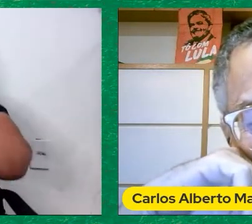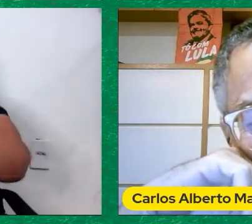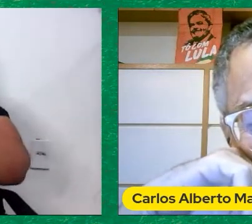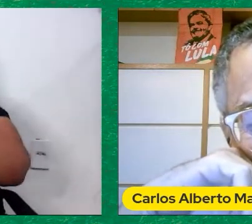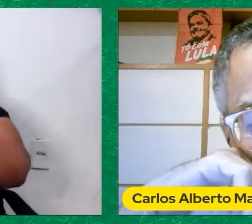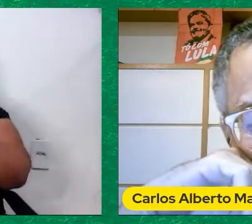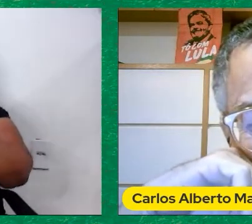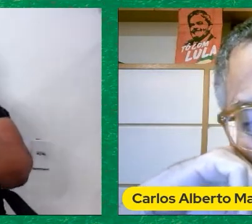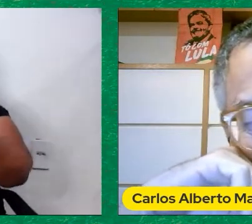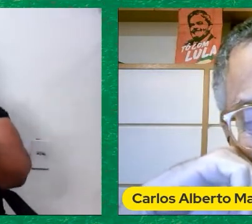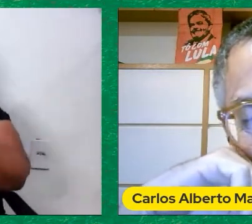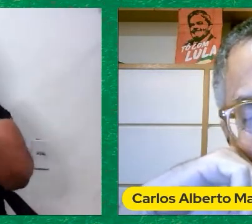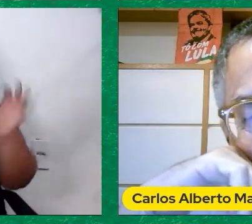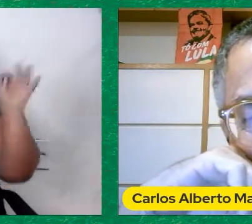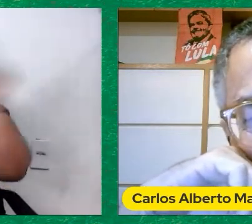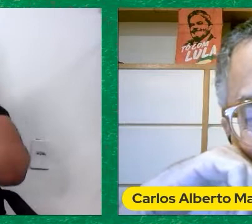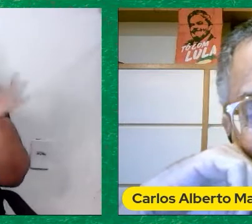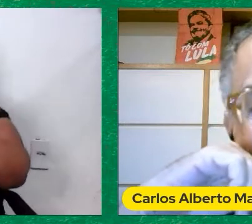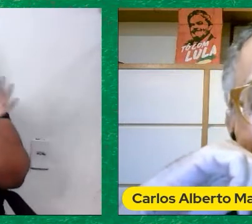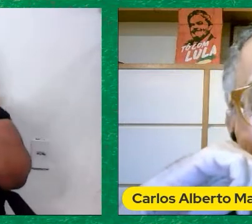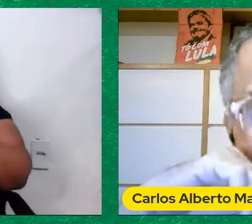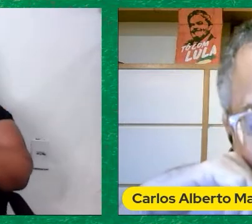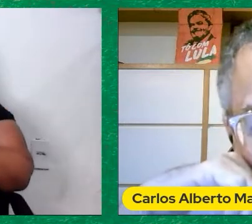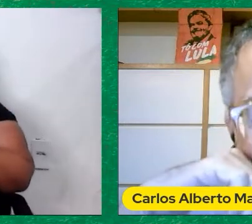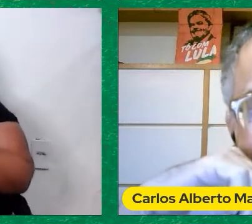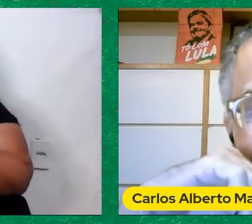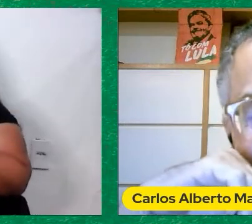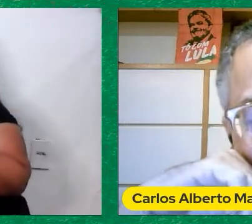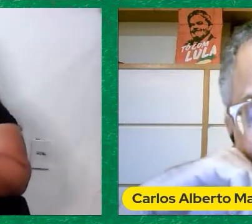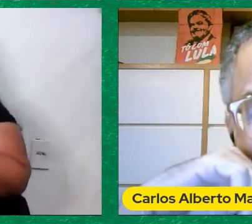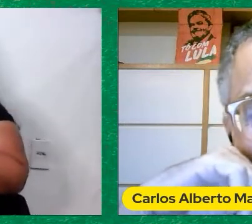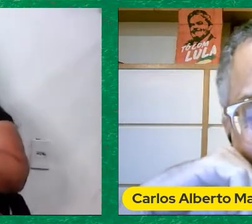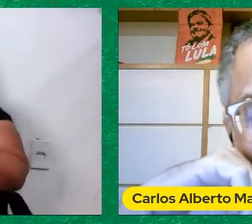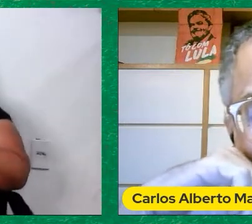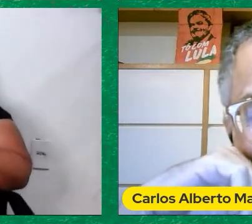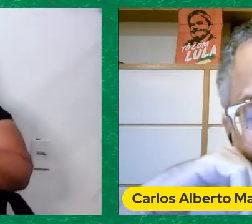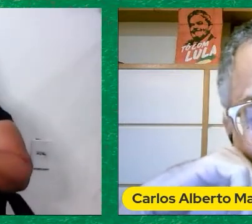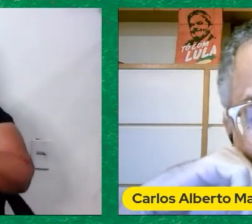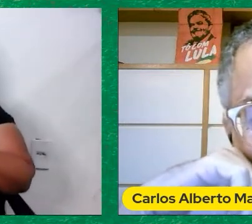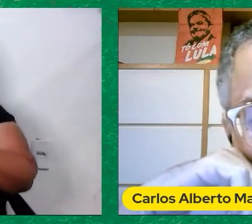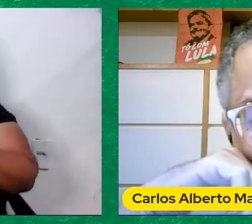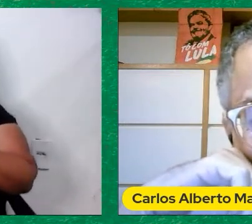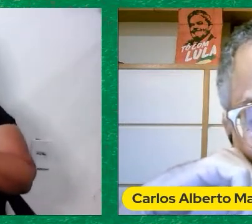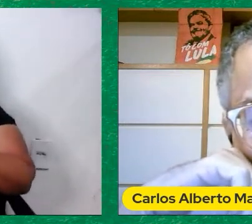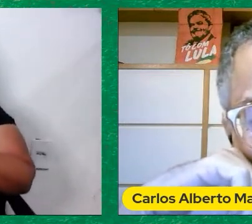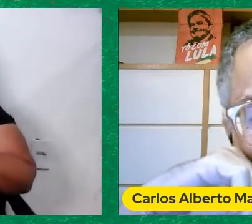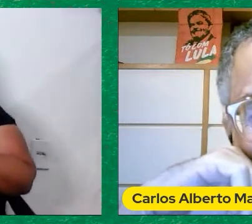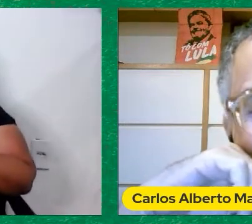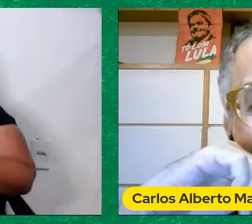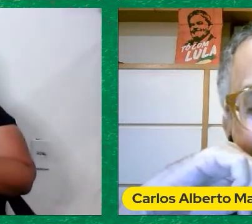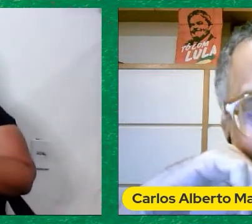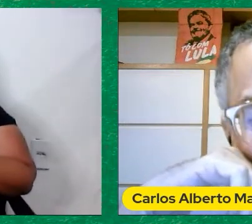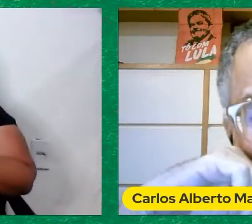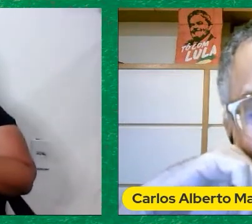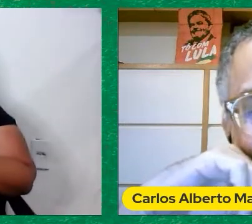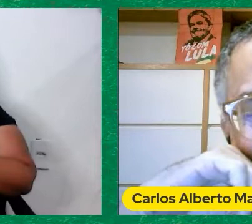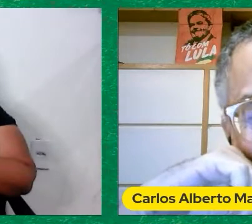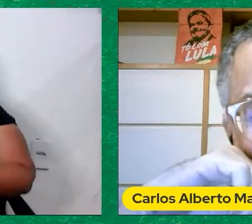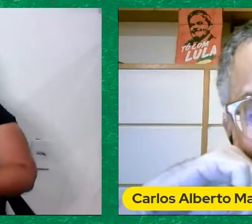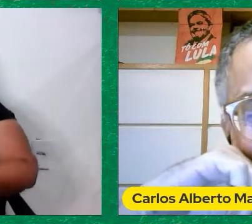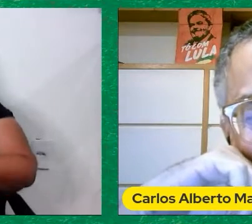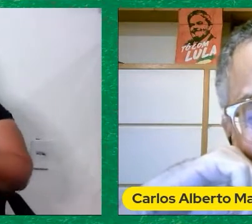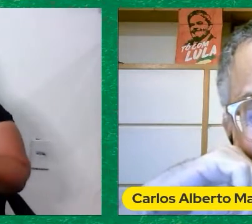nenhuma Só ganhamos Só ganhamos Aqui A gente está Subvertendo Esse poema Então foi sempre